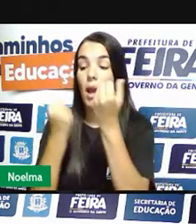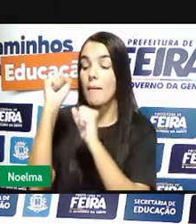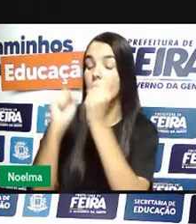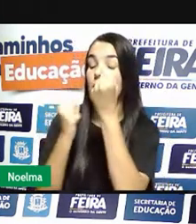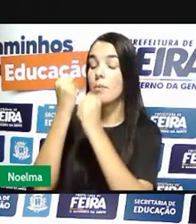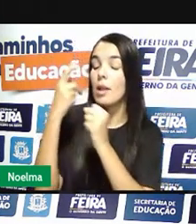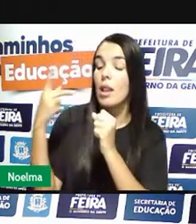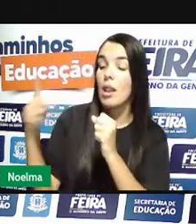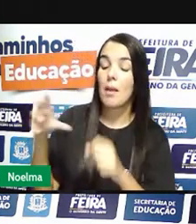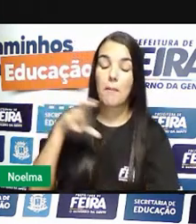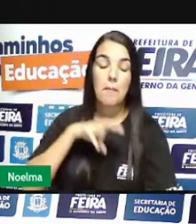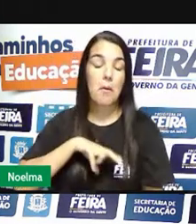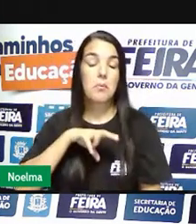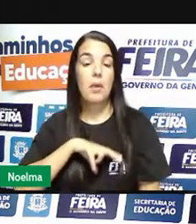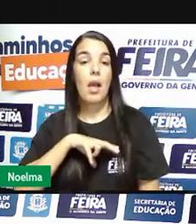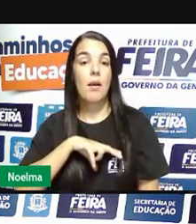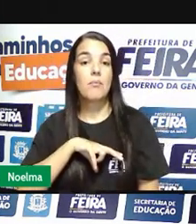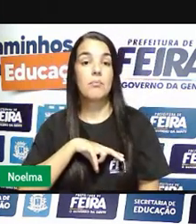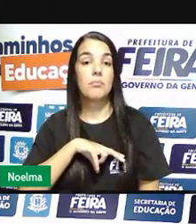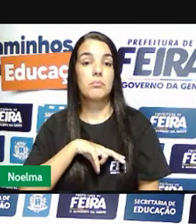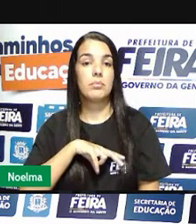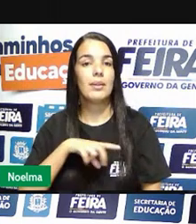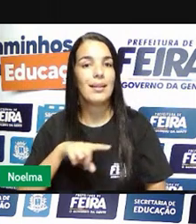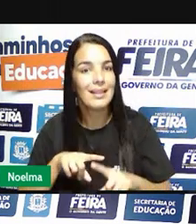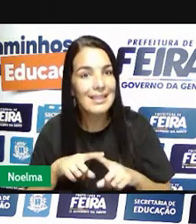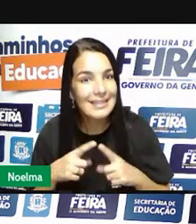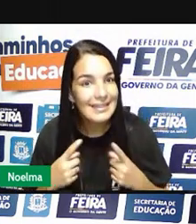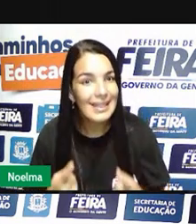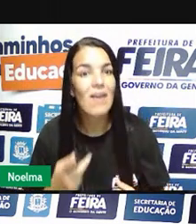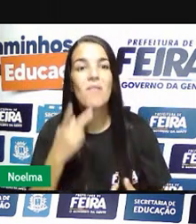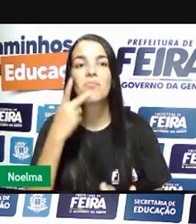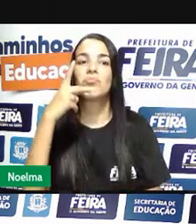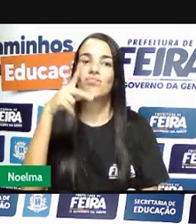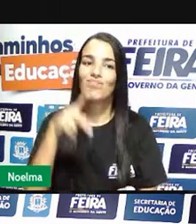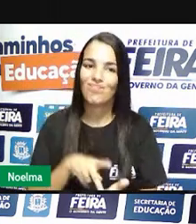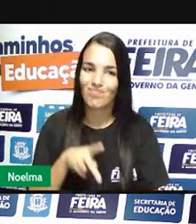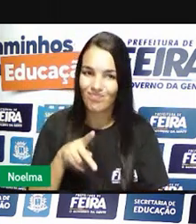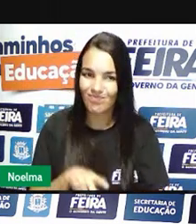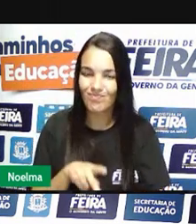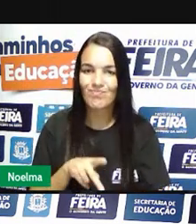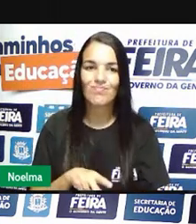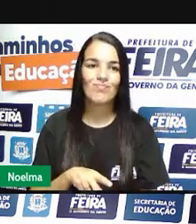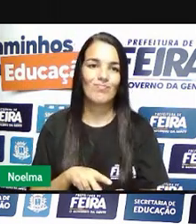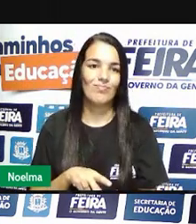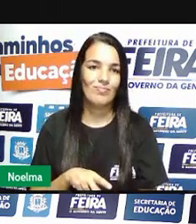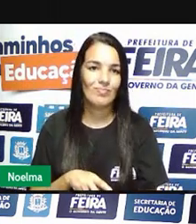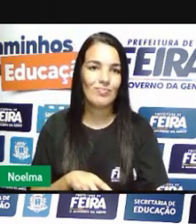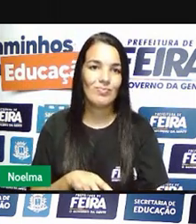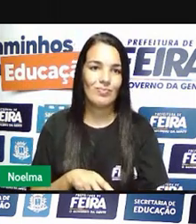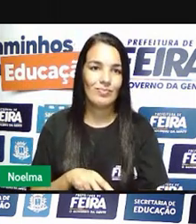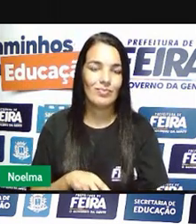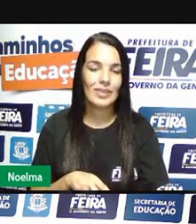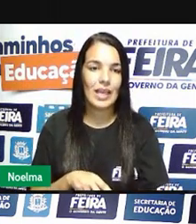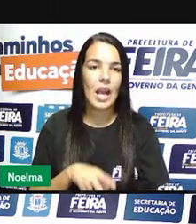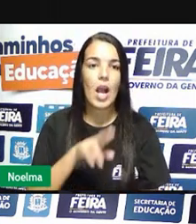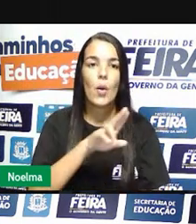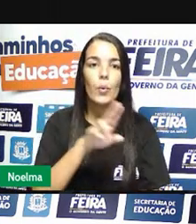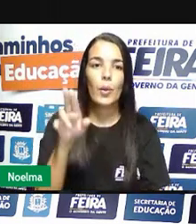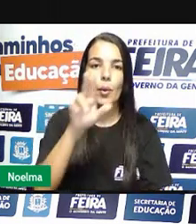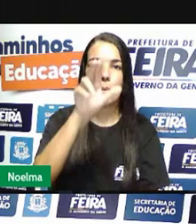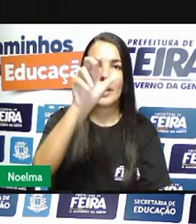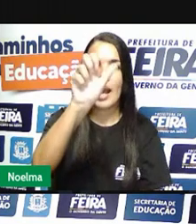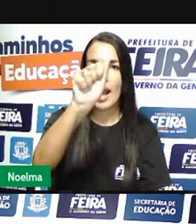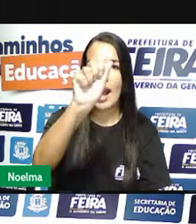Portugal, opa! E foi exatamente isso que era o alvará de 1785, que,